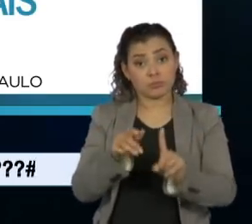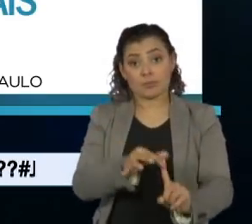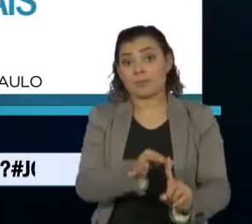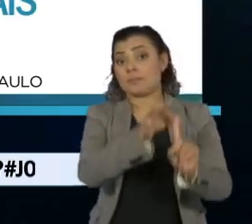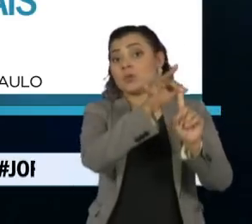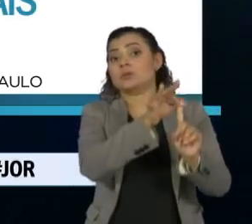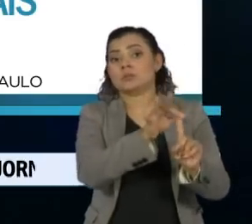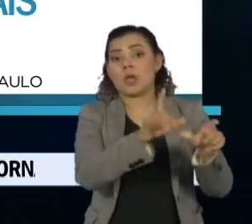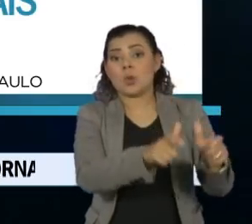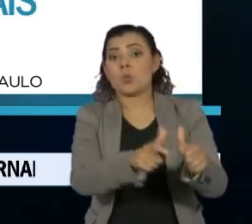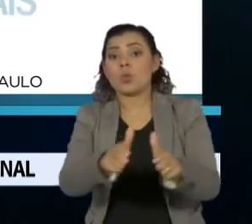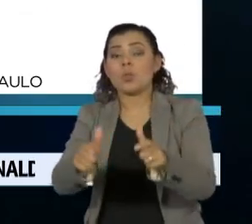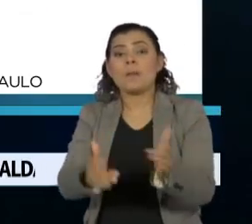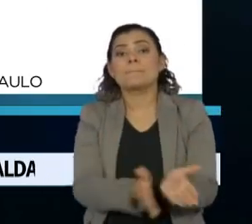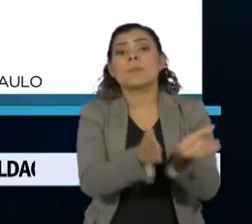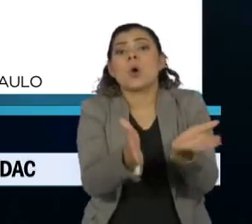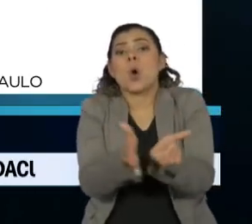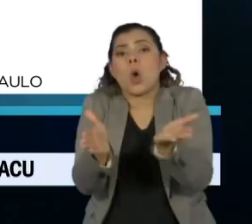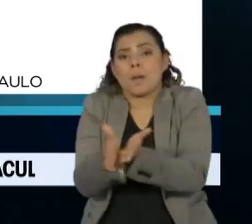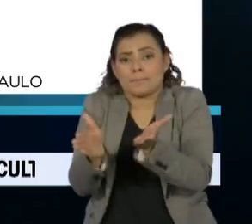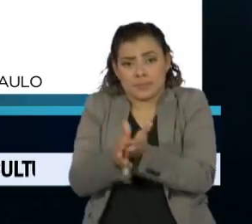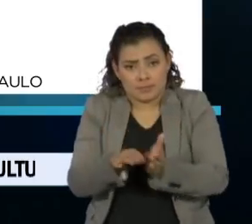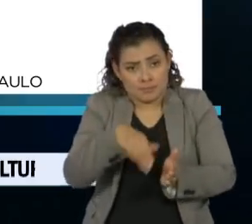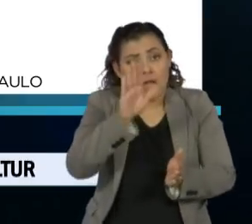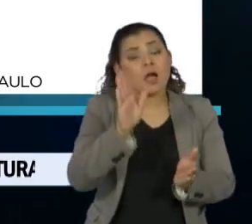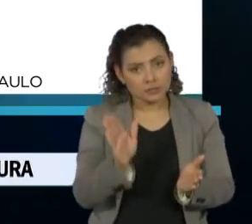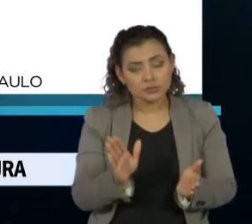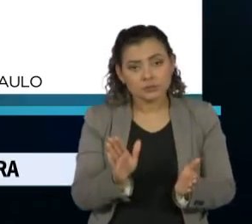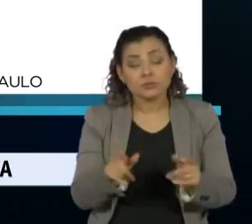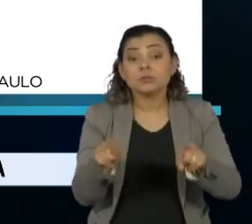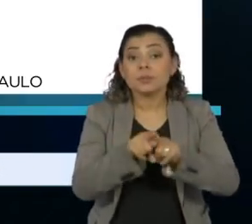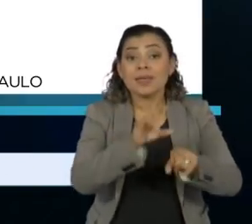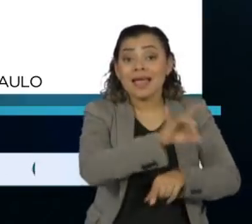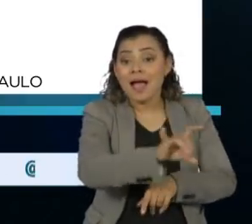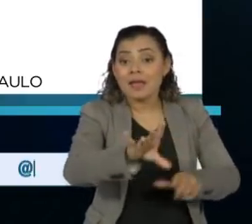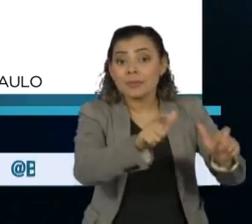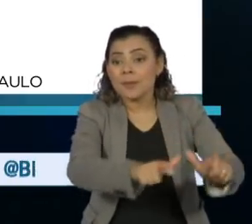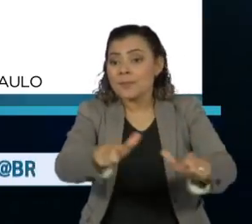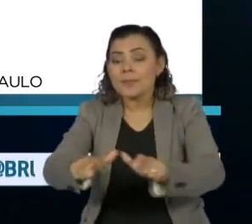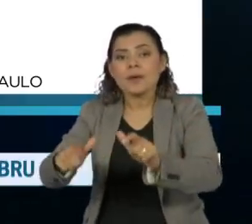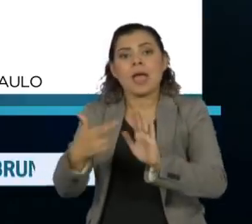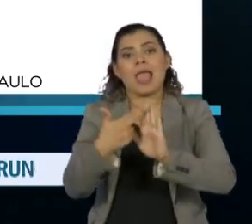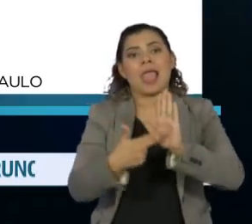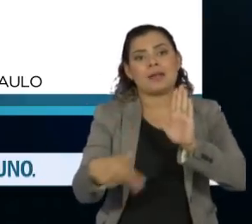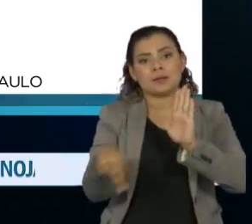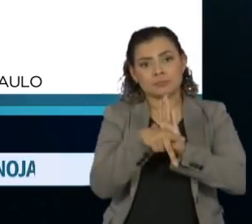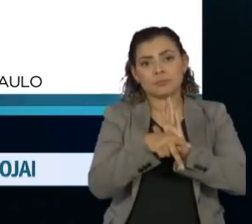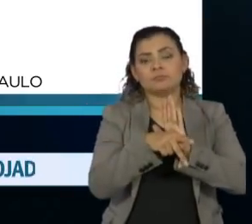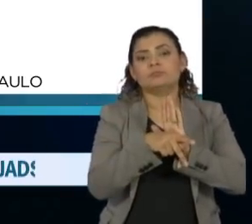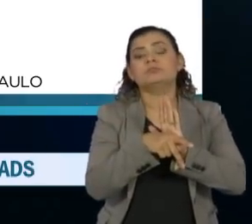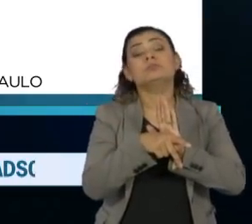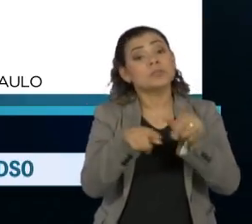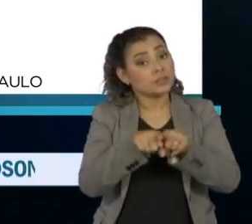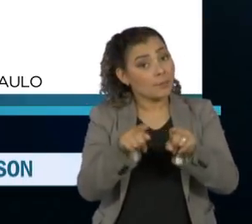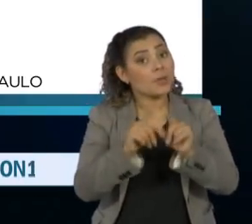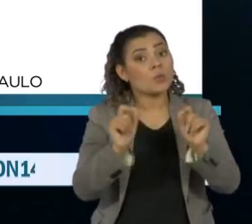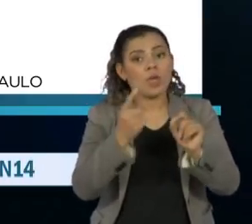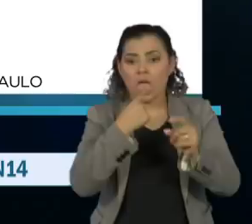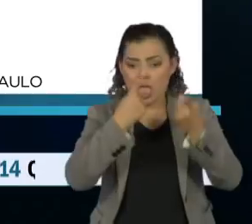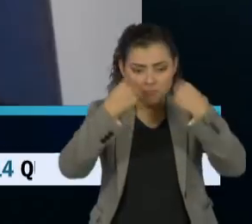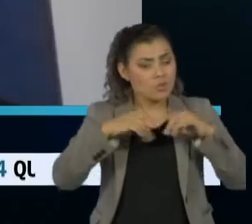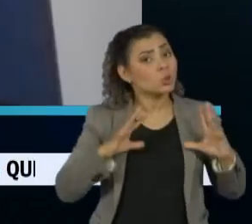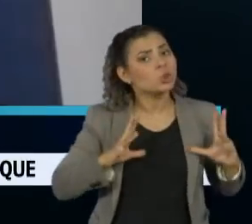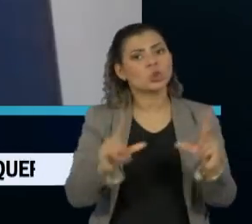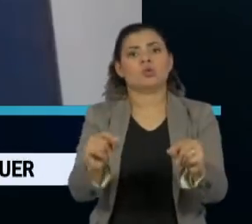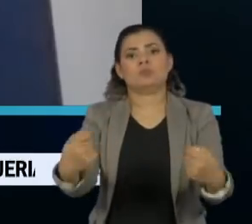vulnerabilidade social. E, por fim, como? Cada setor deve seguir protocolos já definidos, incluindo a testagem em